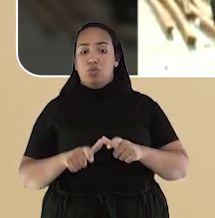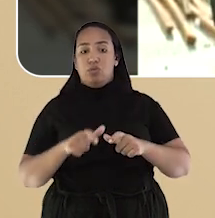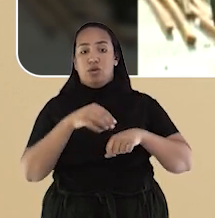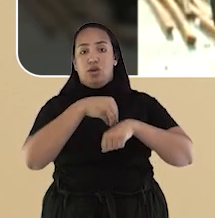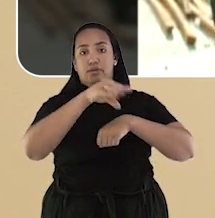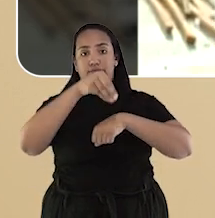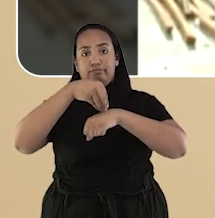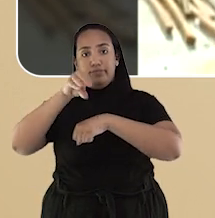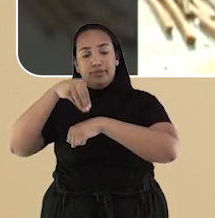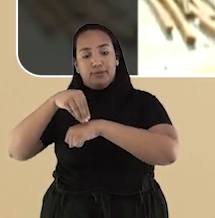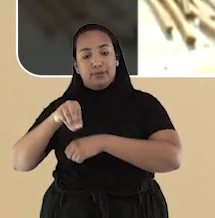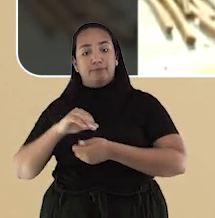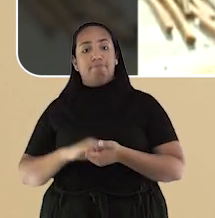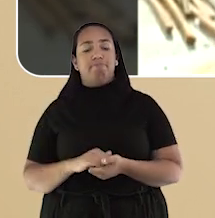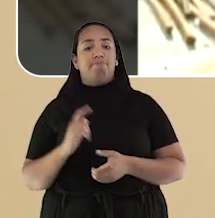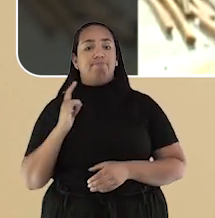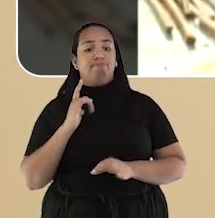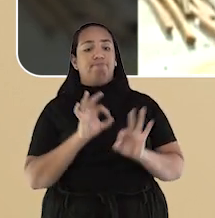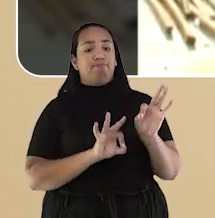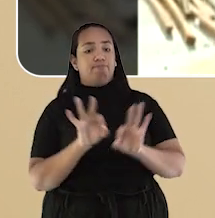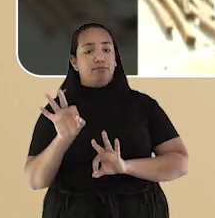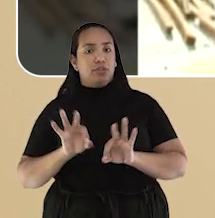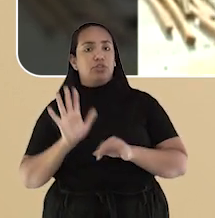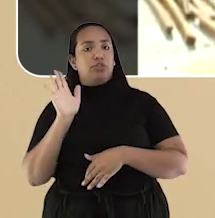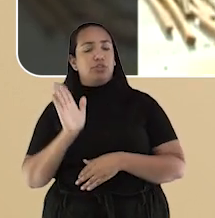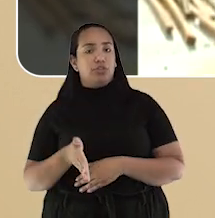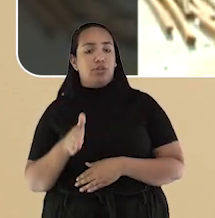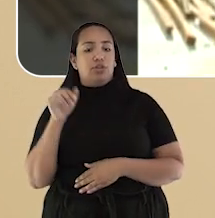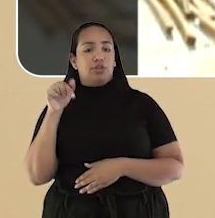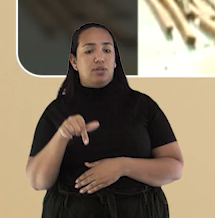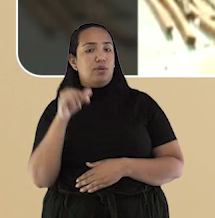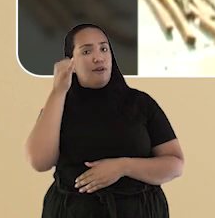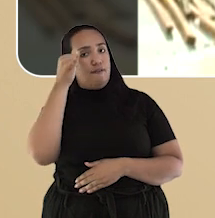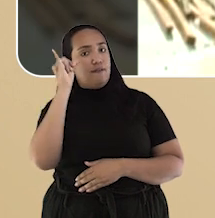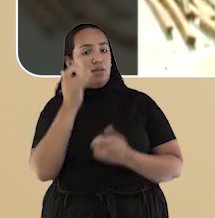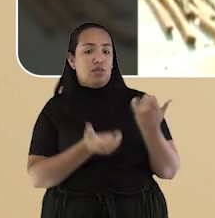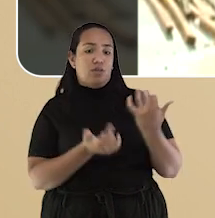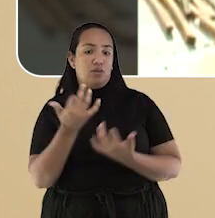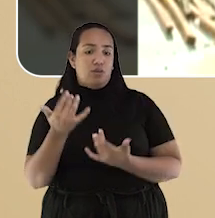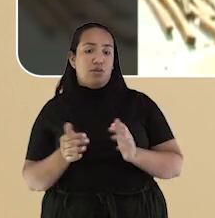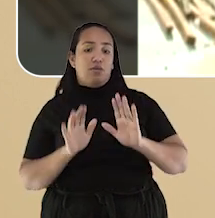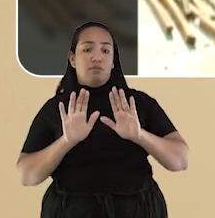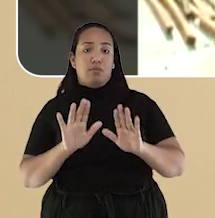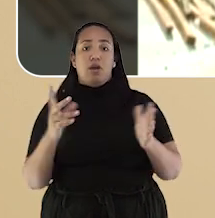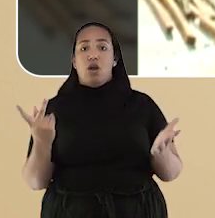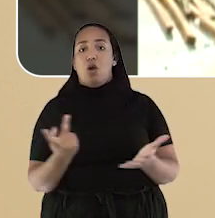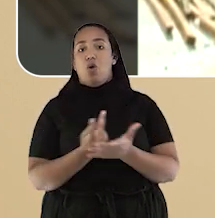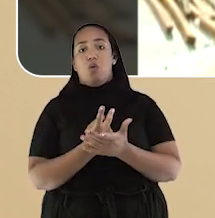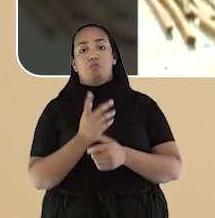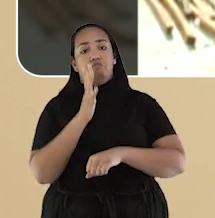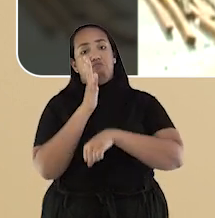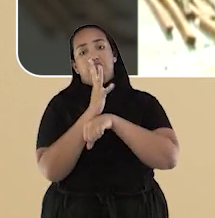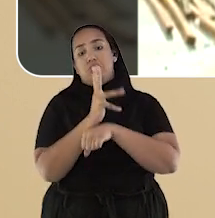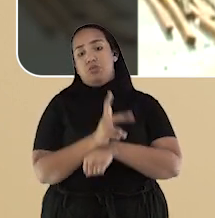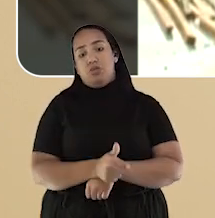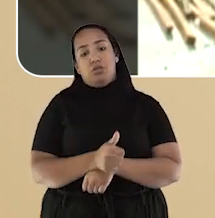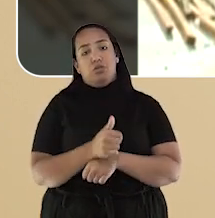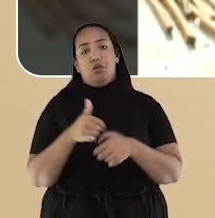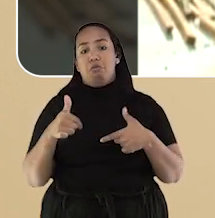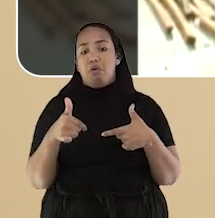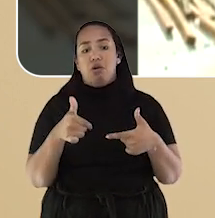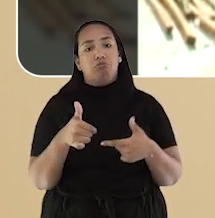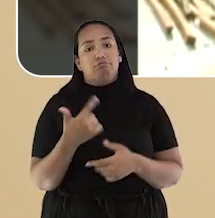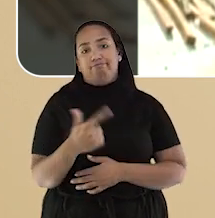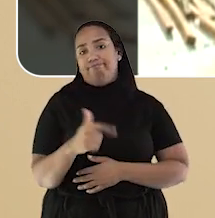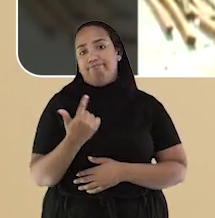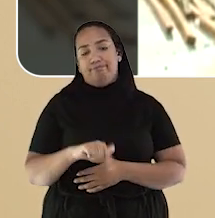estamos em outro endereço. Tinha todo um plano de contingenciamento para casos de incêndio. Mas como ele ocorreu de madrugada, não houve o que fazer.